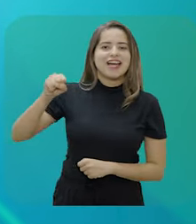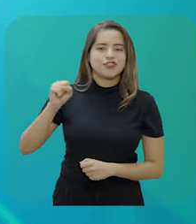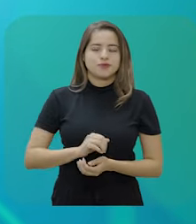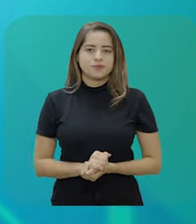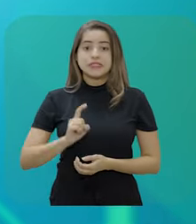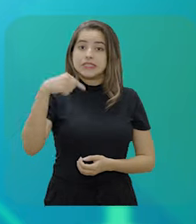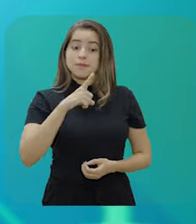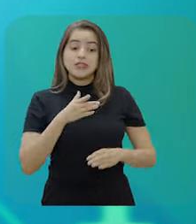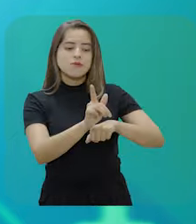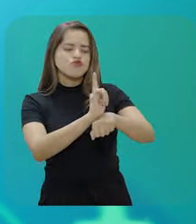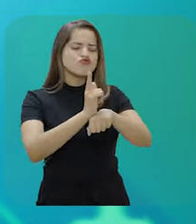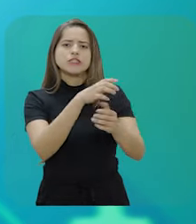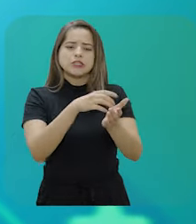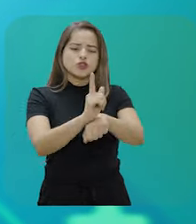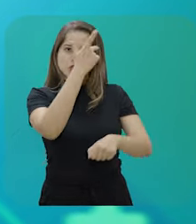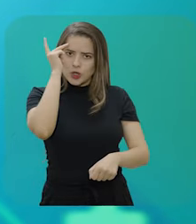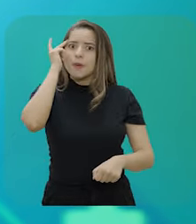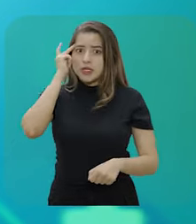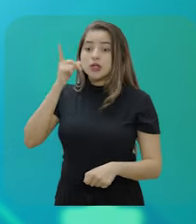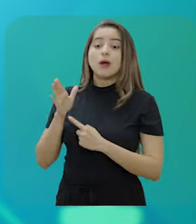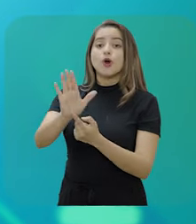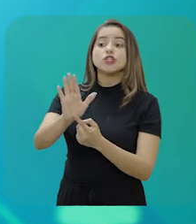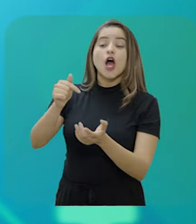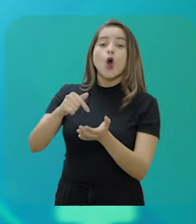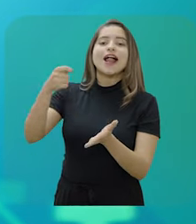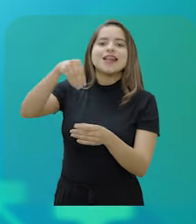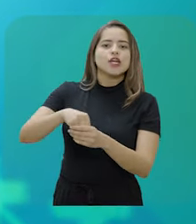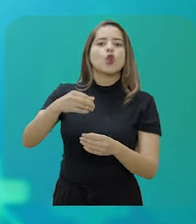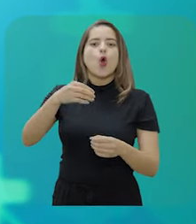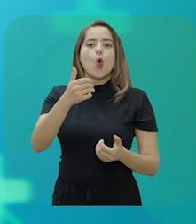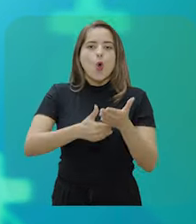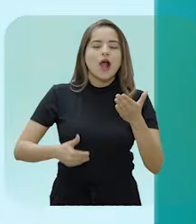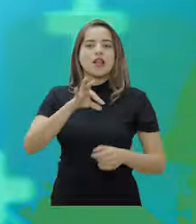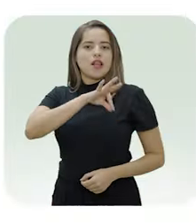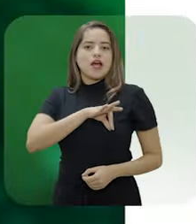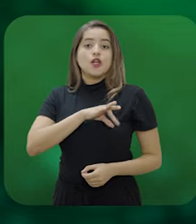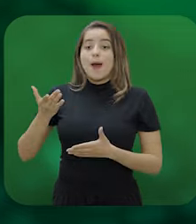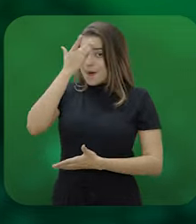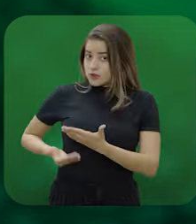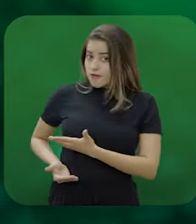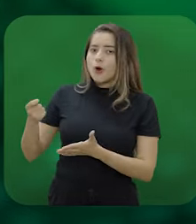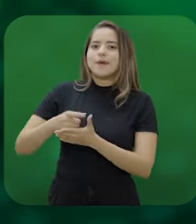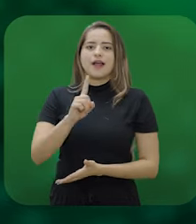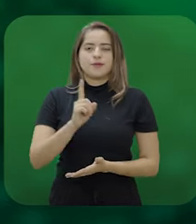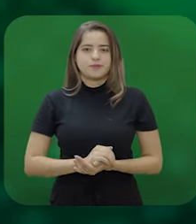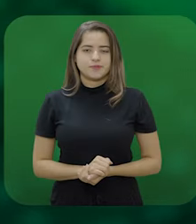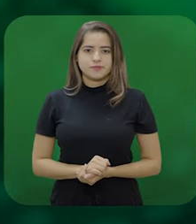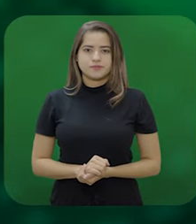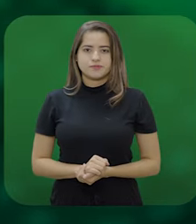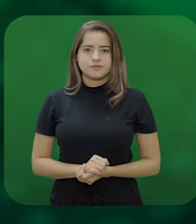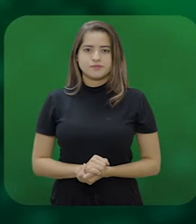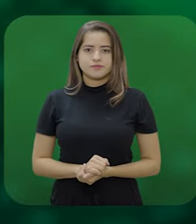perícia, a gestão de pessoas lançará o benefício da isenção em folha de pagamento. O que acontece se o